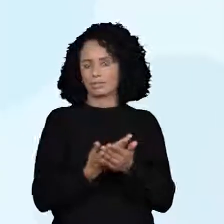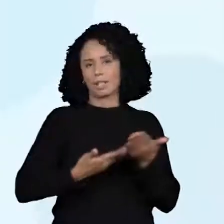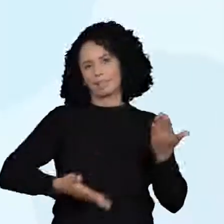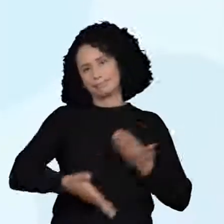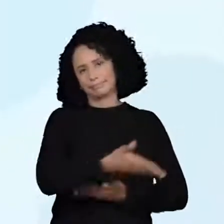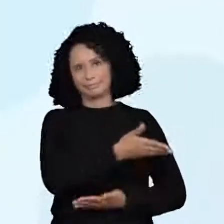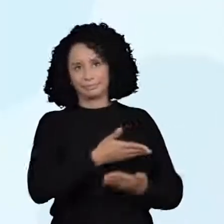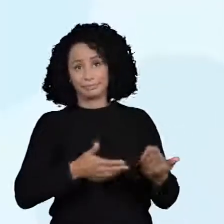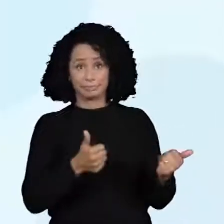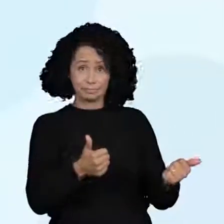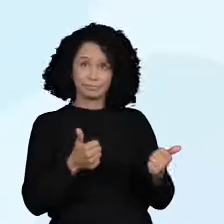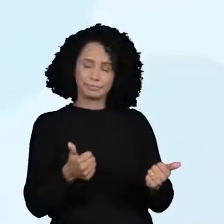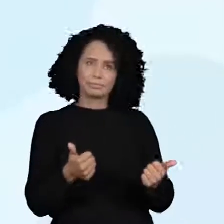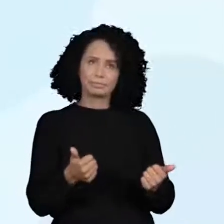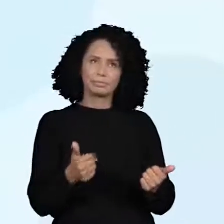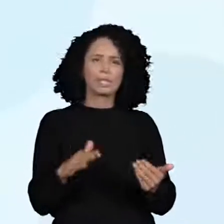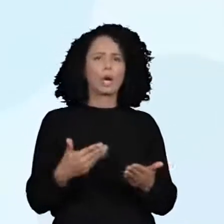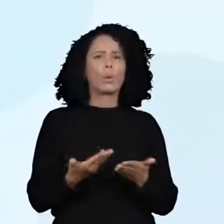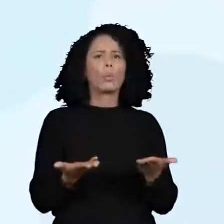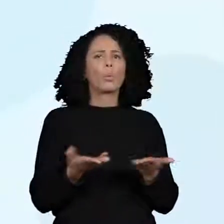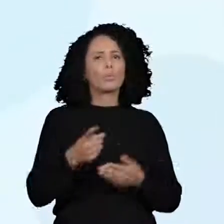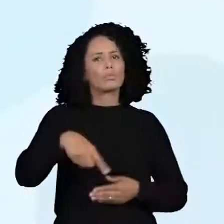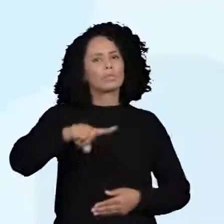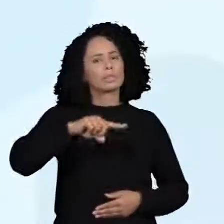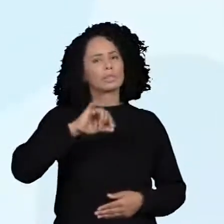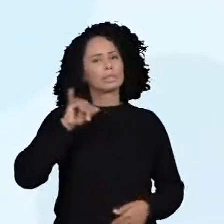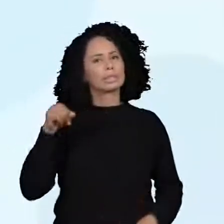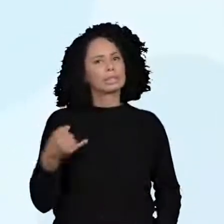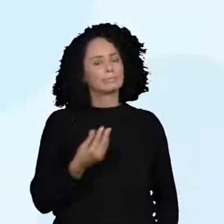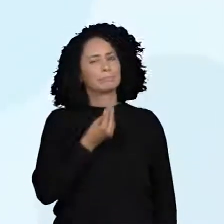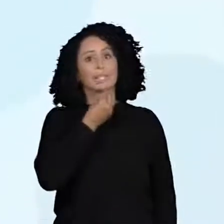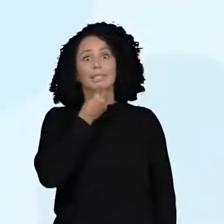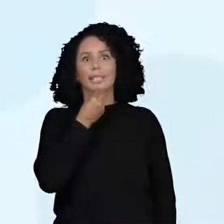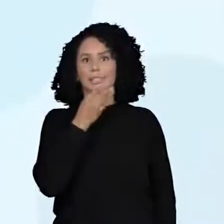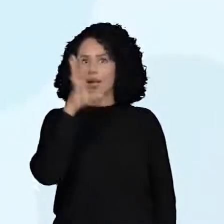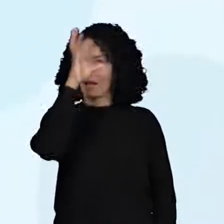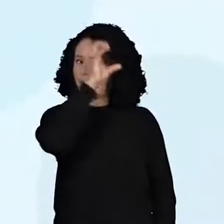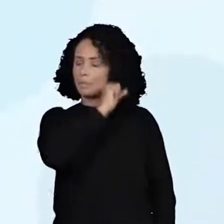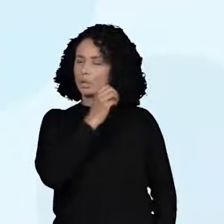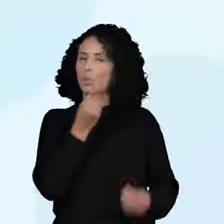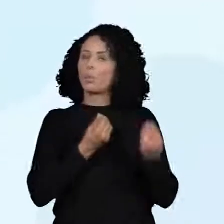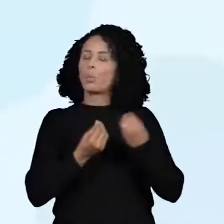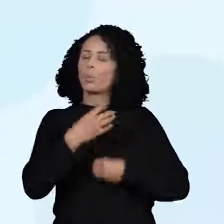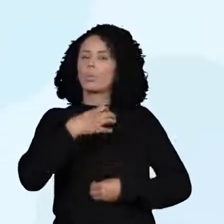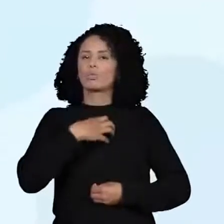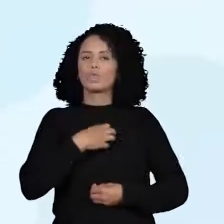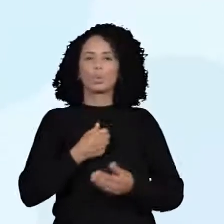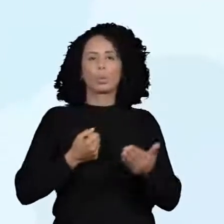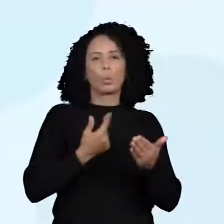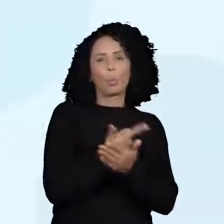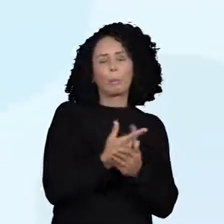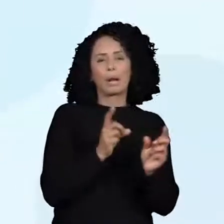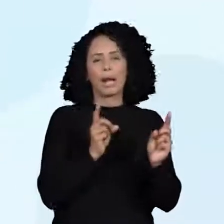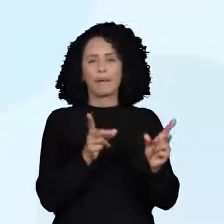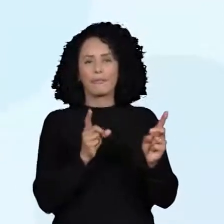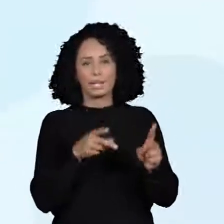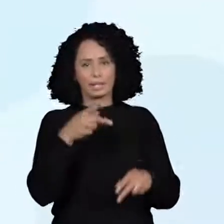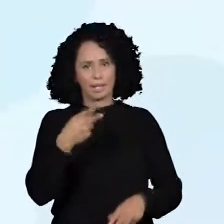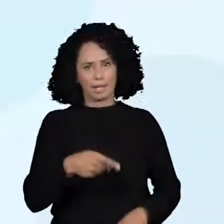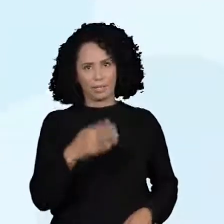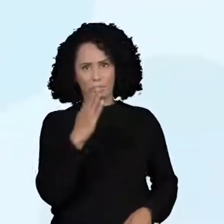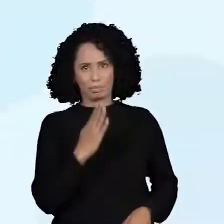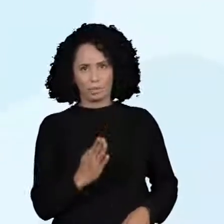E hoje tivemos a oportunidade de aprender os formatos de compra e venda no Brasil, a